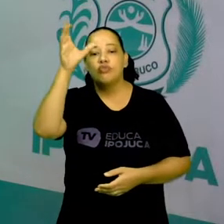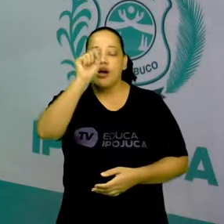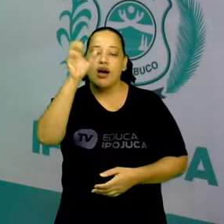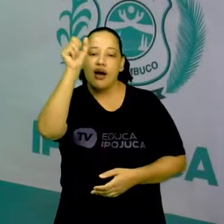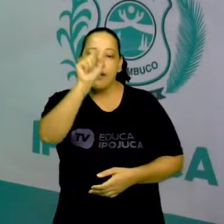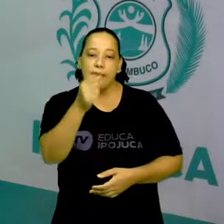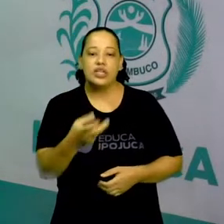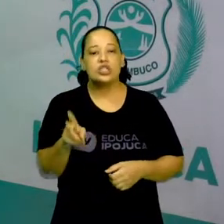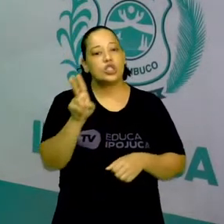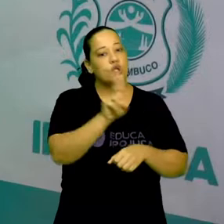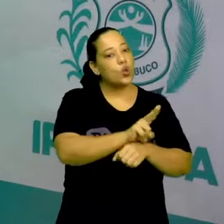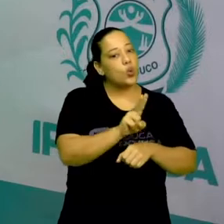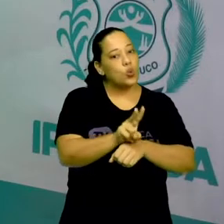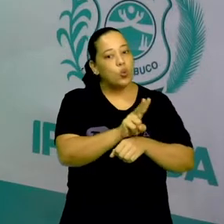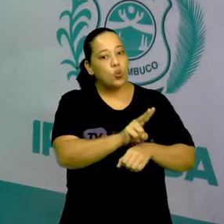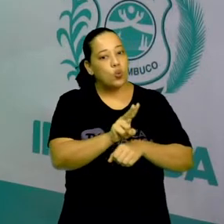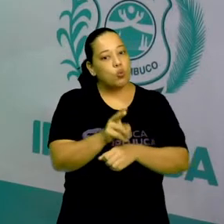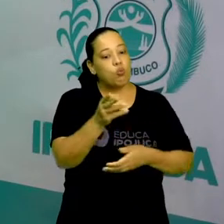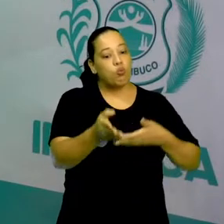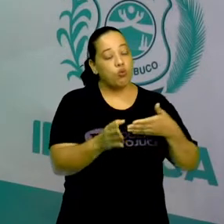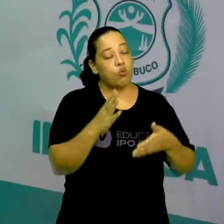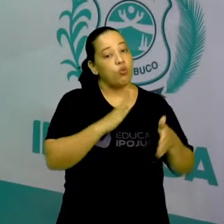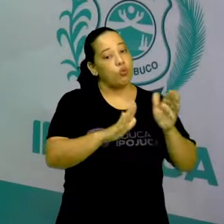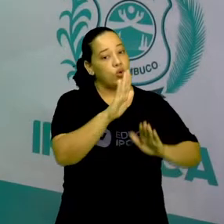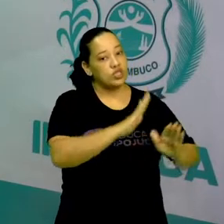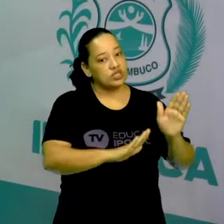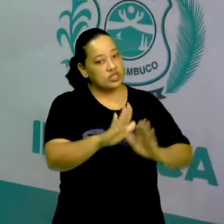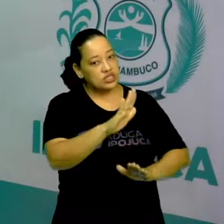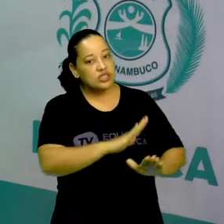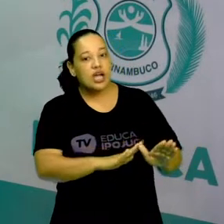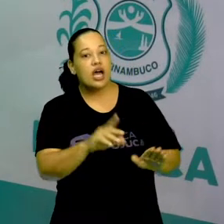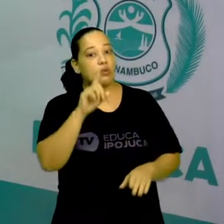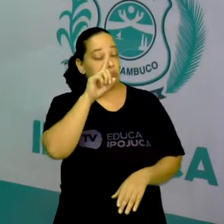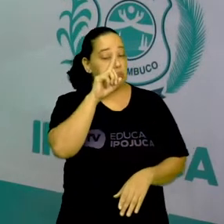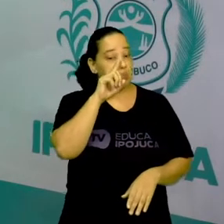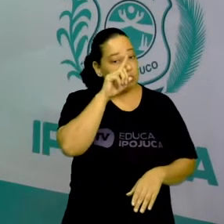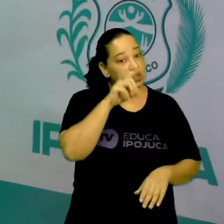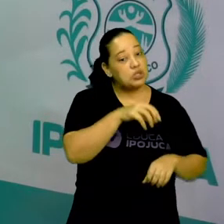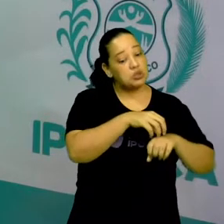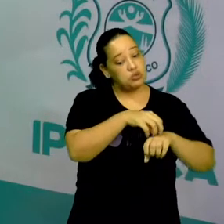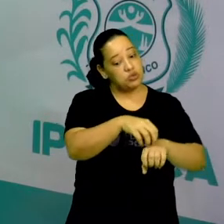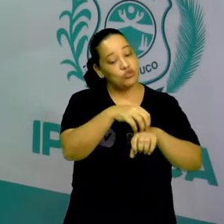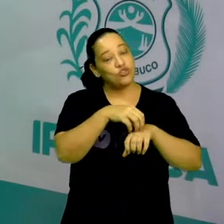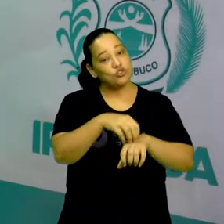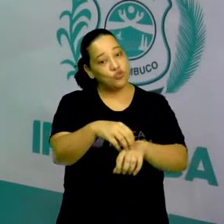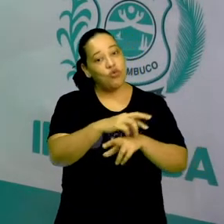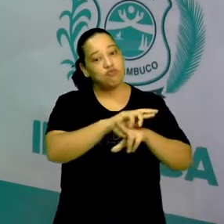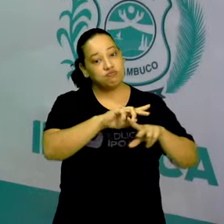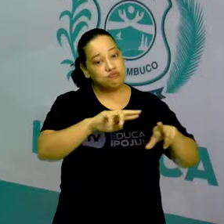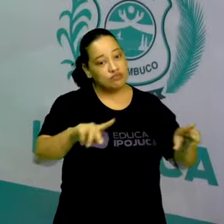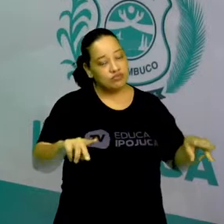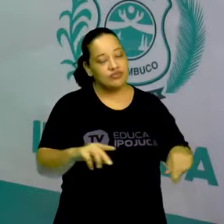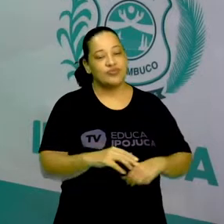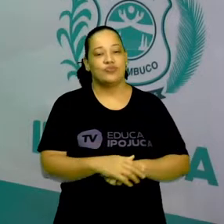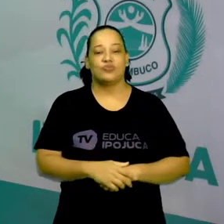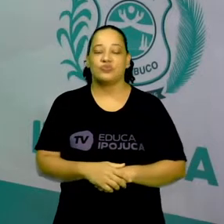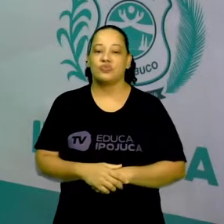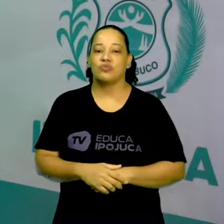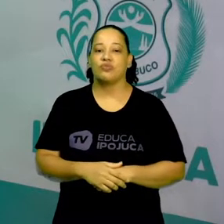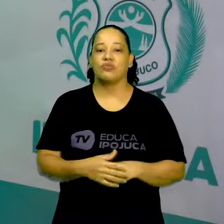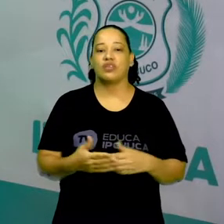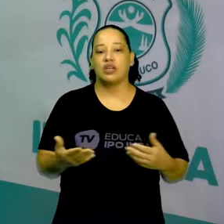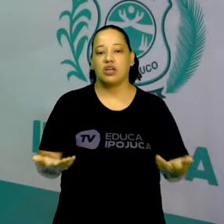meios ou nos meios de transporte, tá certo? Então vamos lá. Vamos